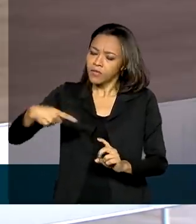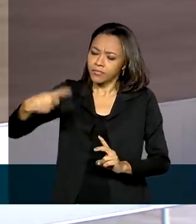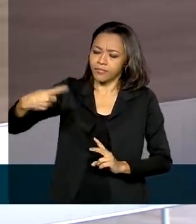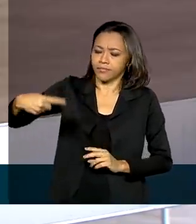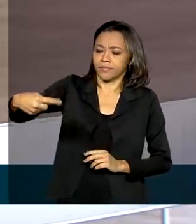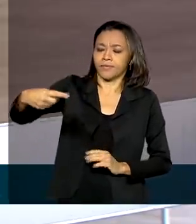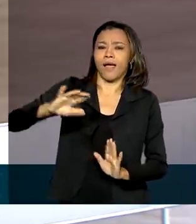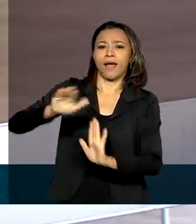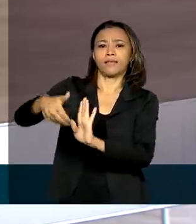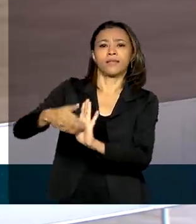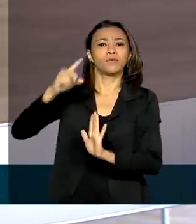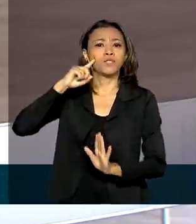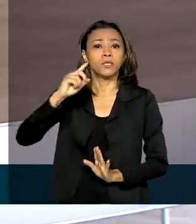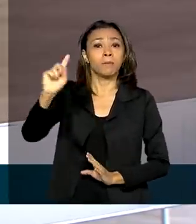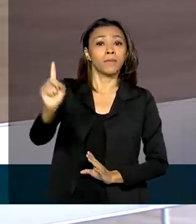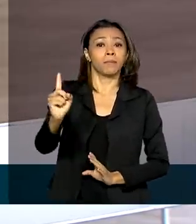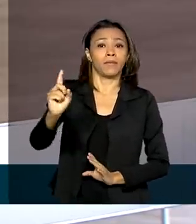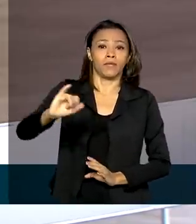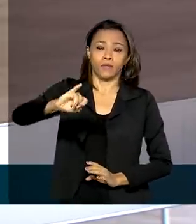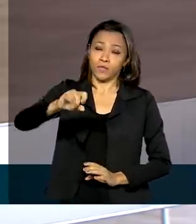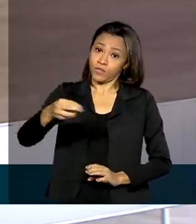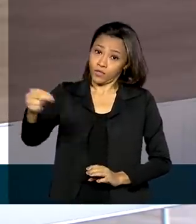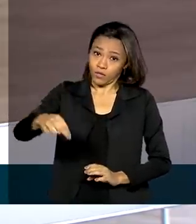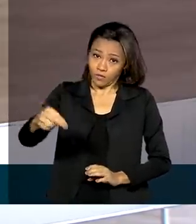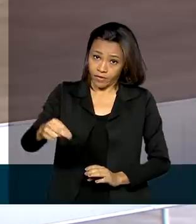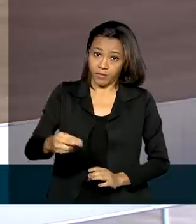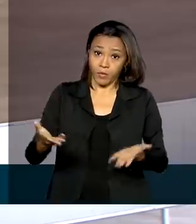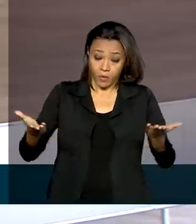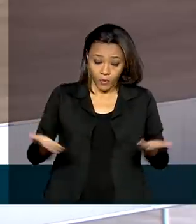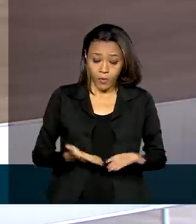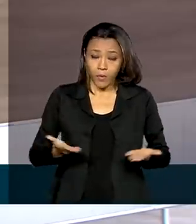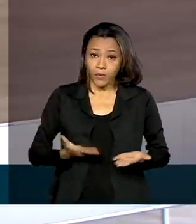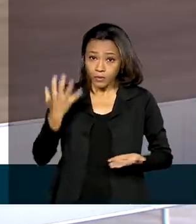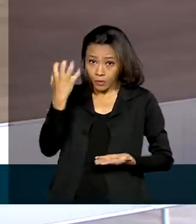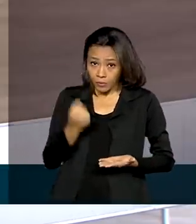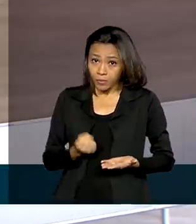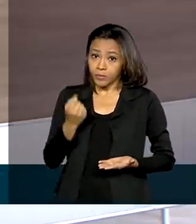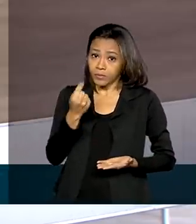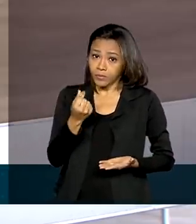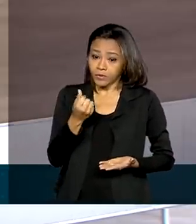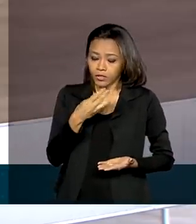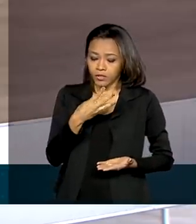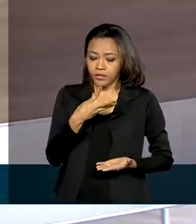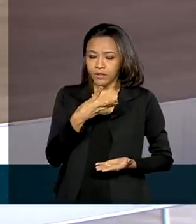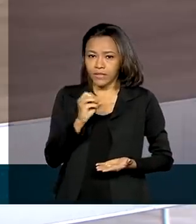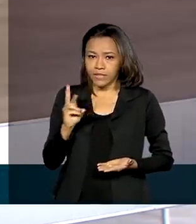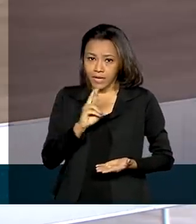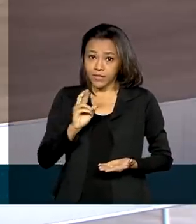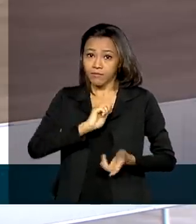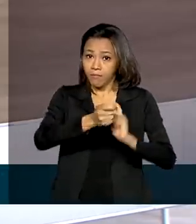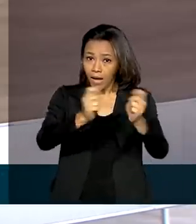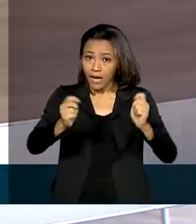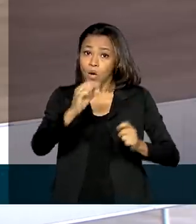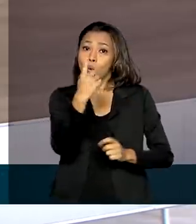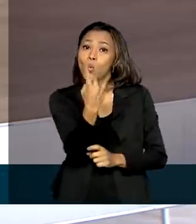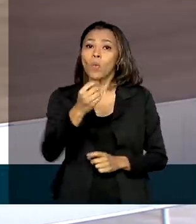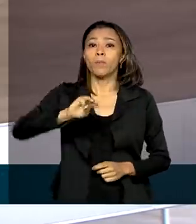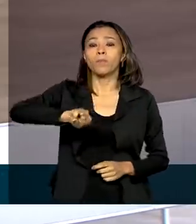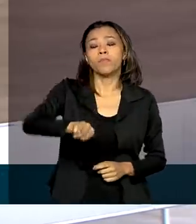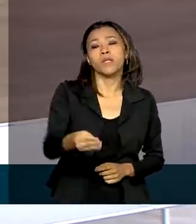o dia 1º de novembro. E hoje, o auxílio extensão de R$ 300,00 será pago a 1,6 milhão